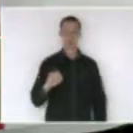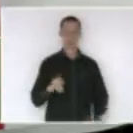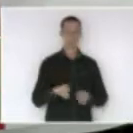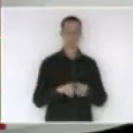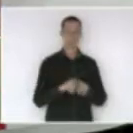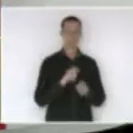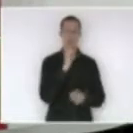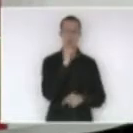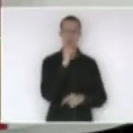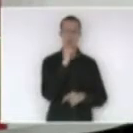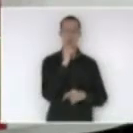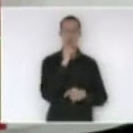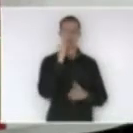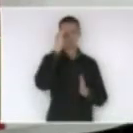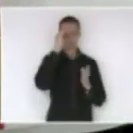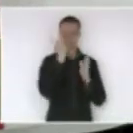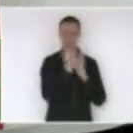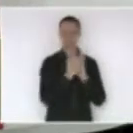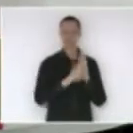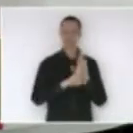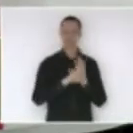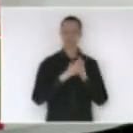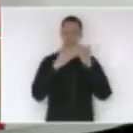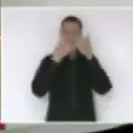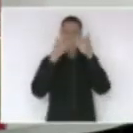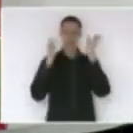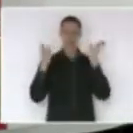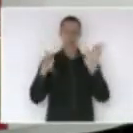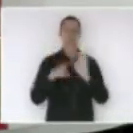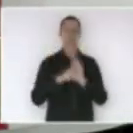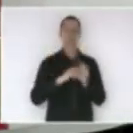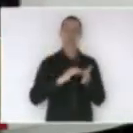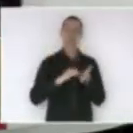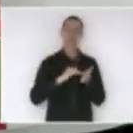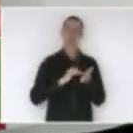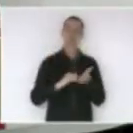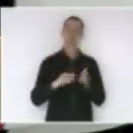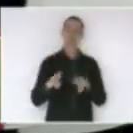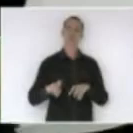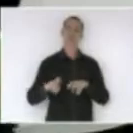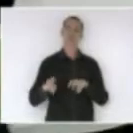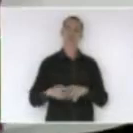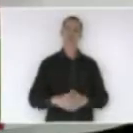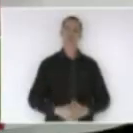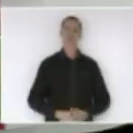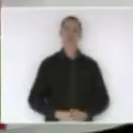transparência por parte da Secretaria Estadual da Fazenda. Era esse o meu registro, primeiro, presidente.